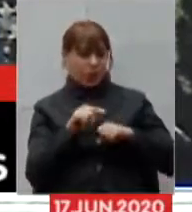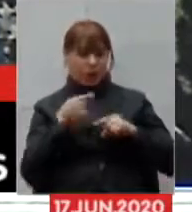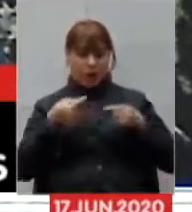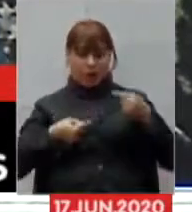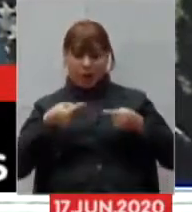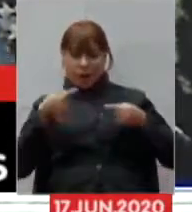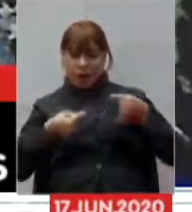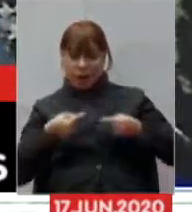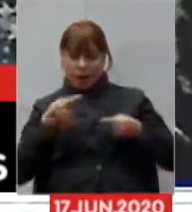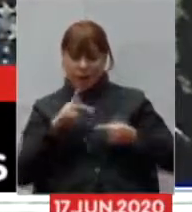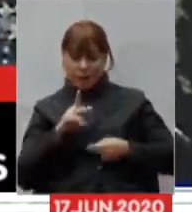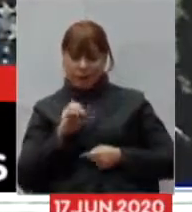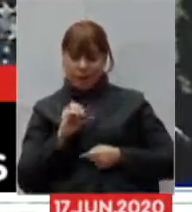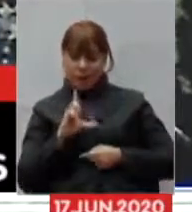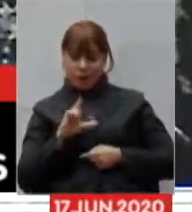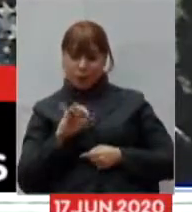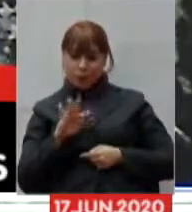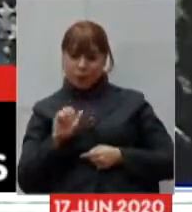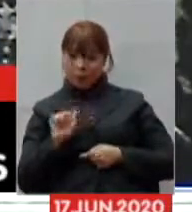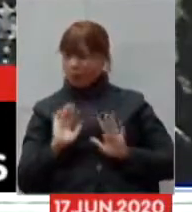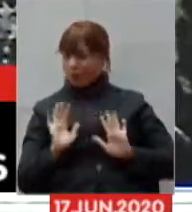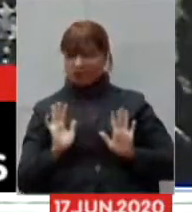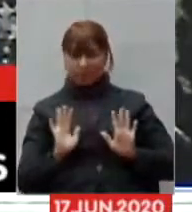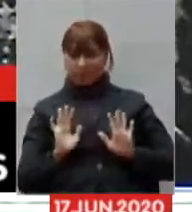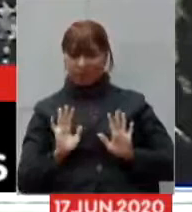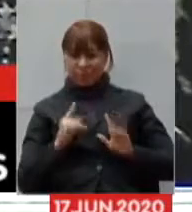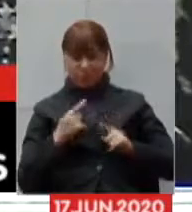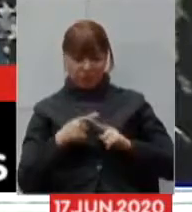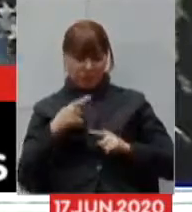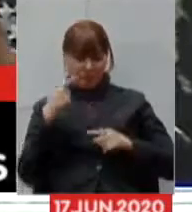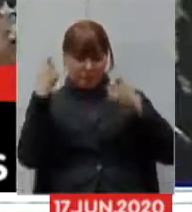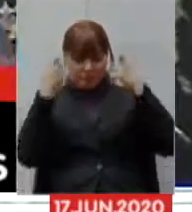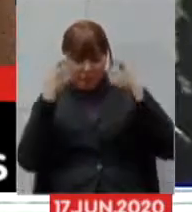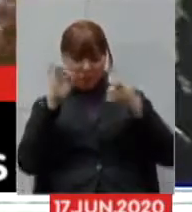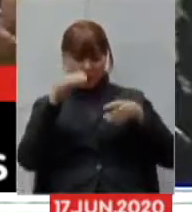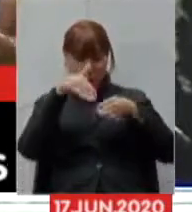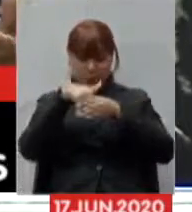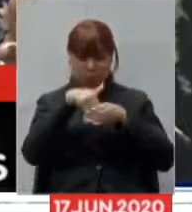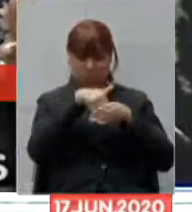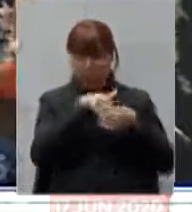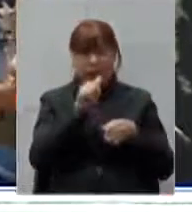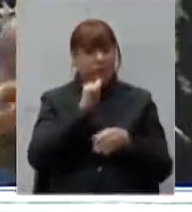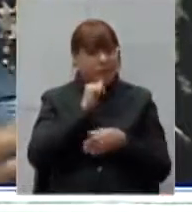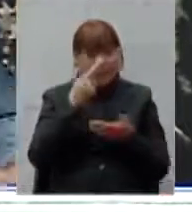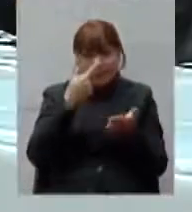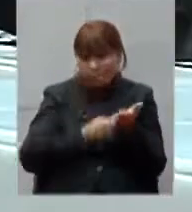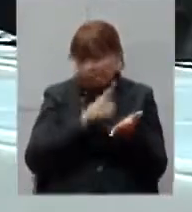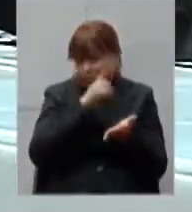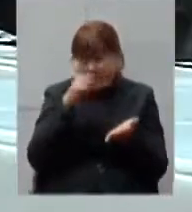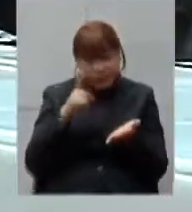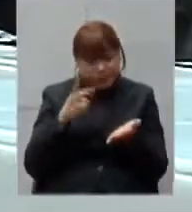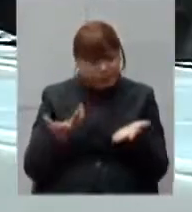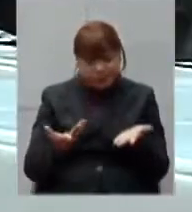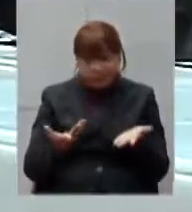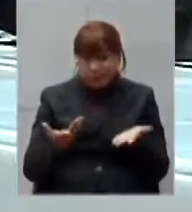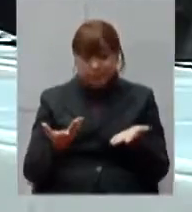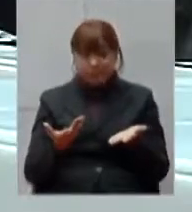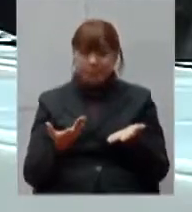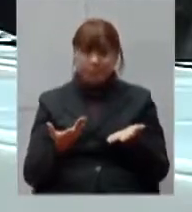muito mais preocupado com as eleições que ainda nem está definida a data se